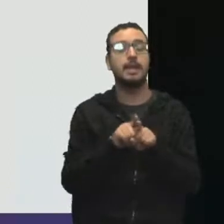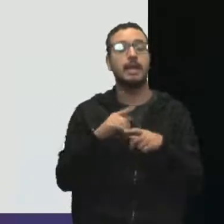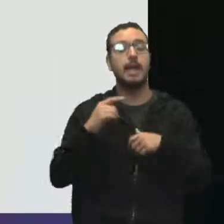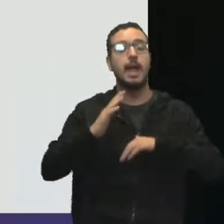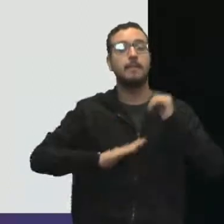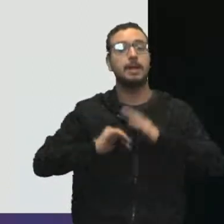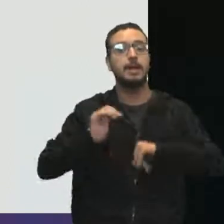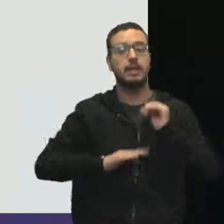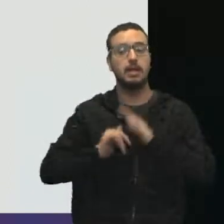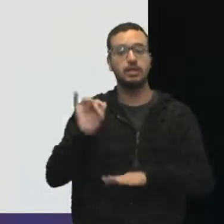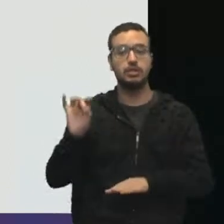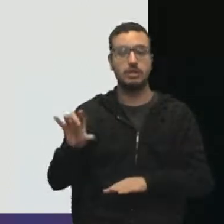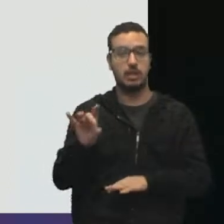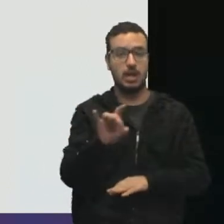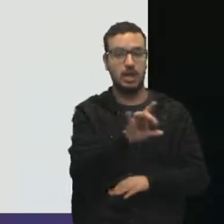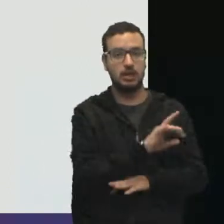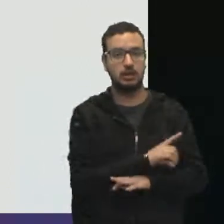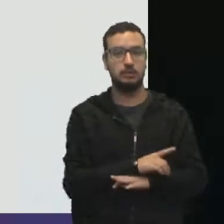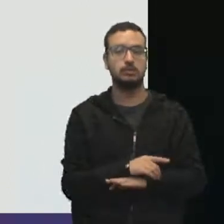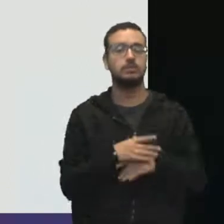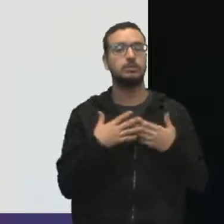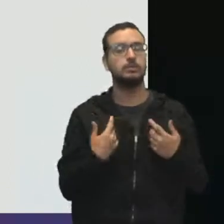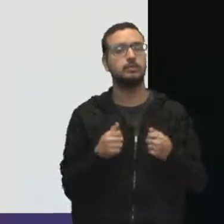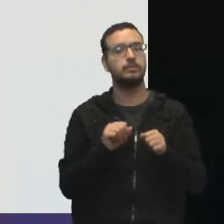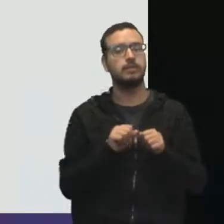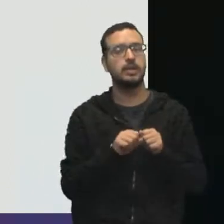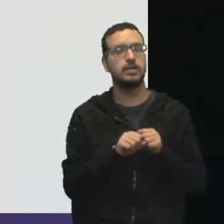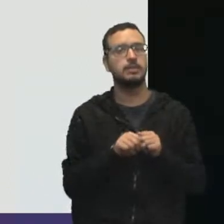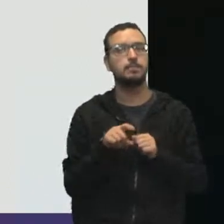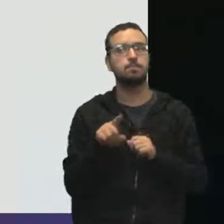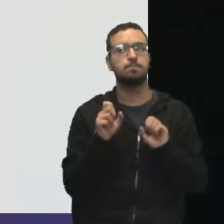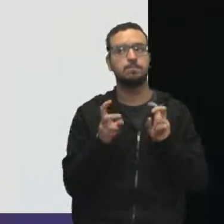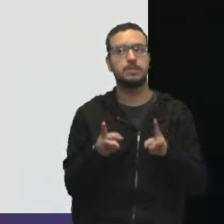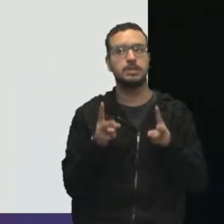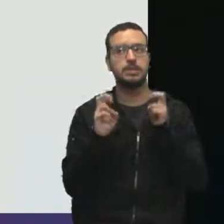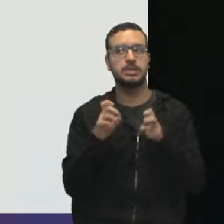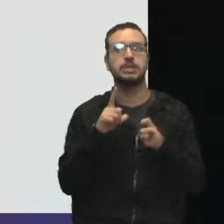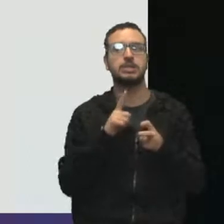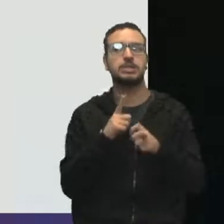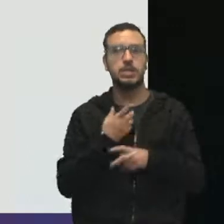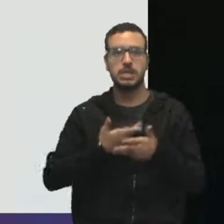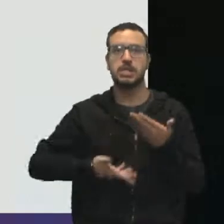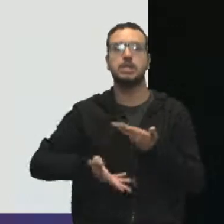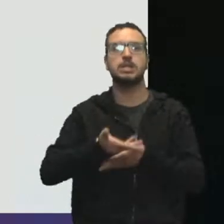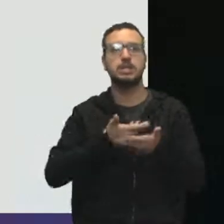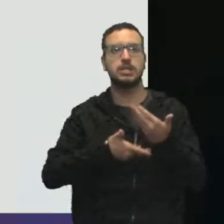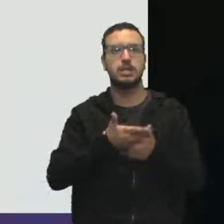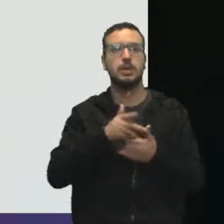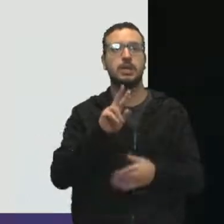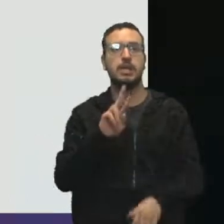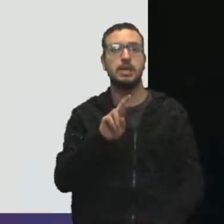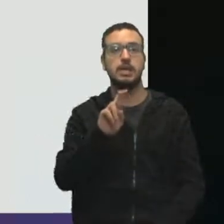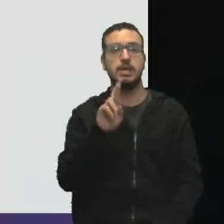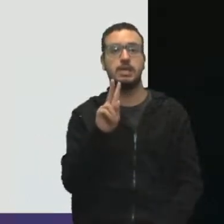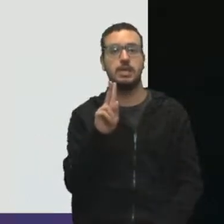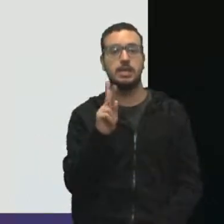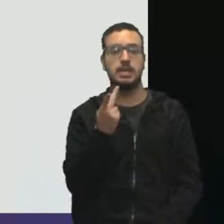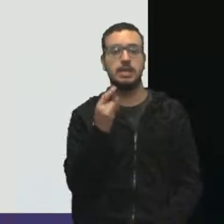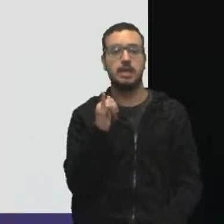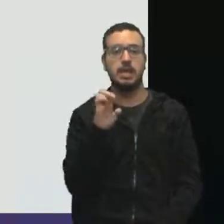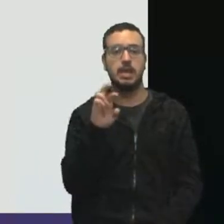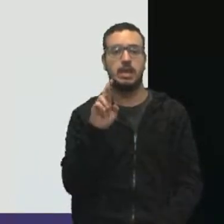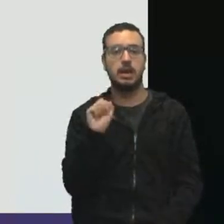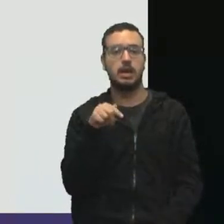e faça com que elas possam perceber que existe uma relação de hierarquia no projeto. Alguém manda, alguém